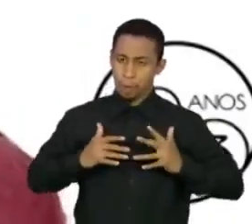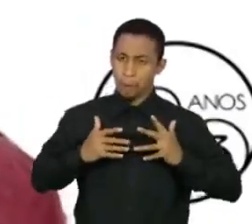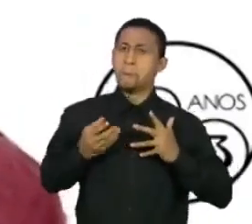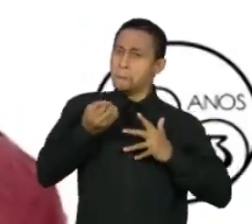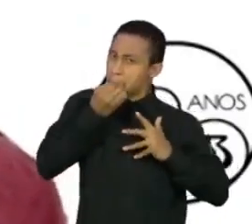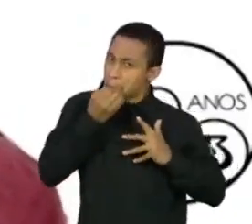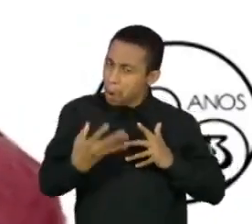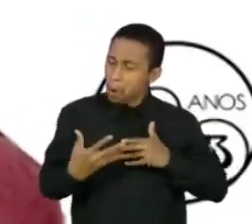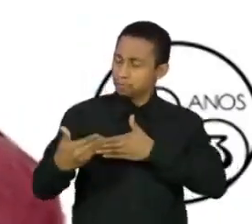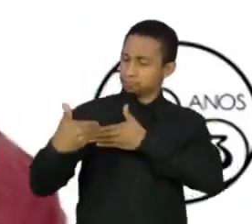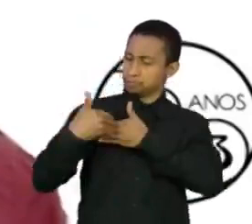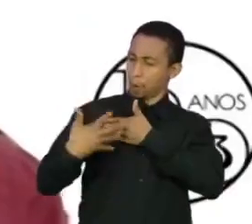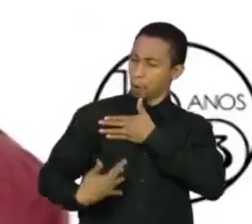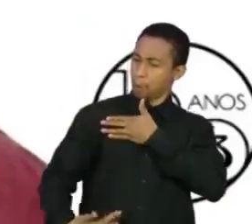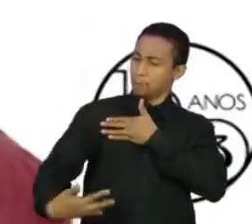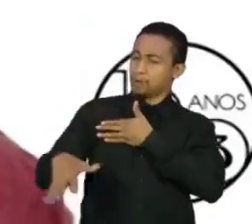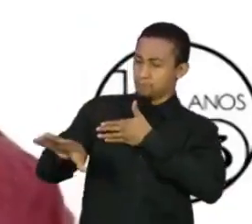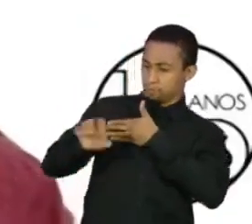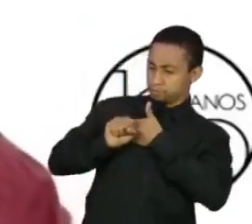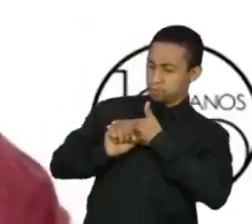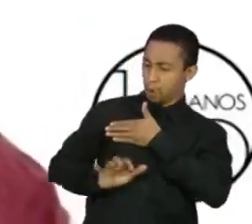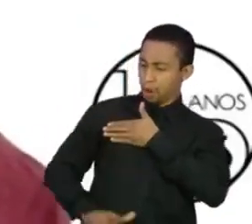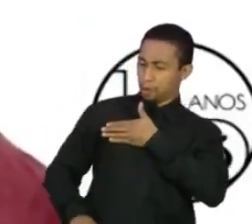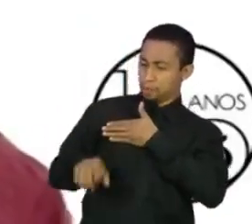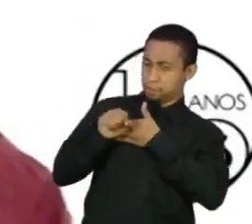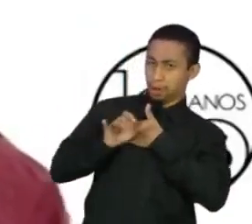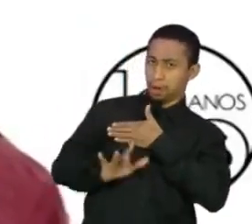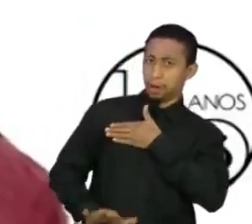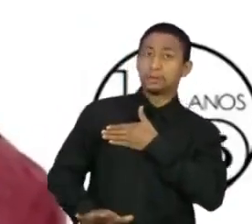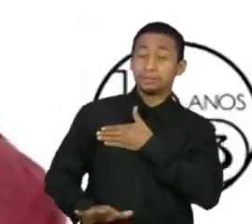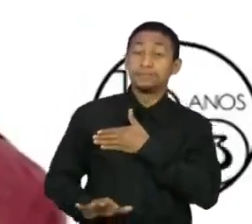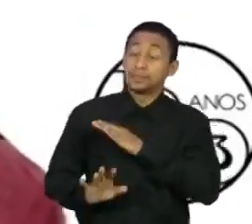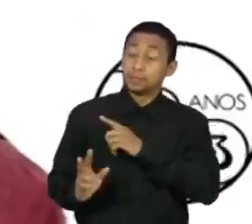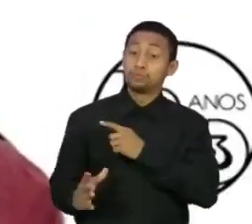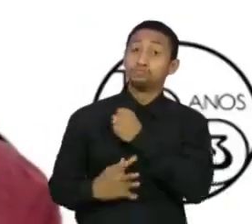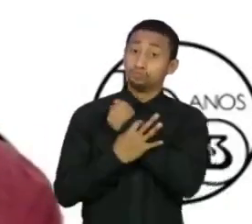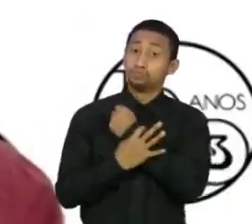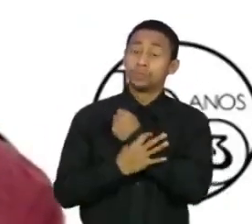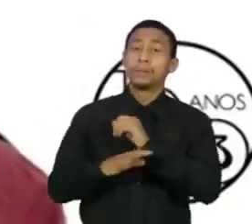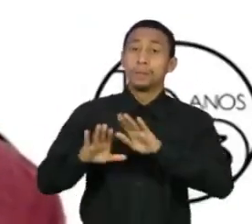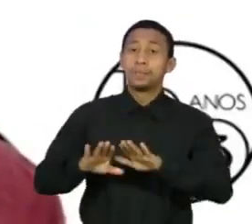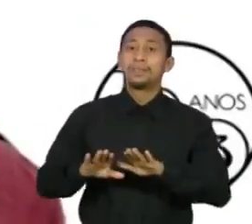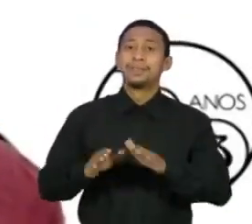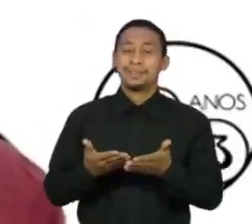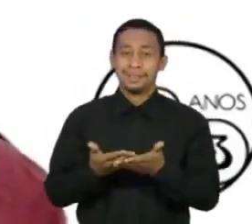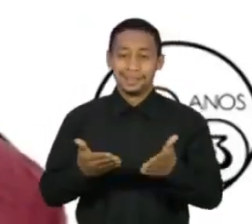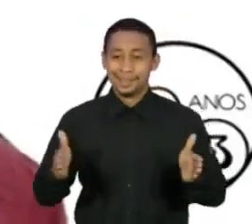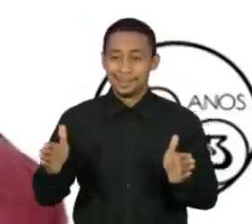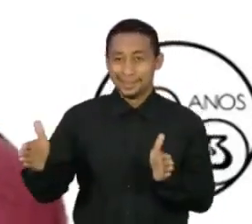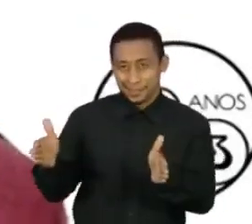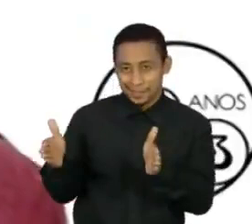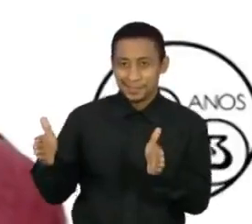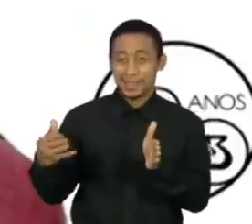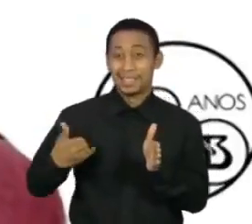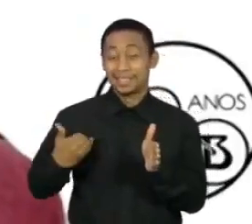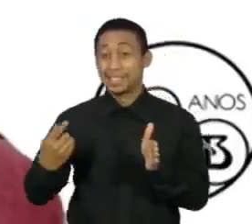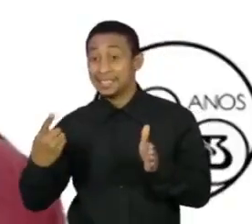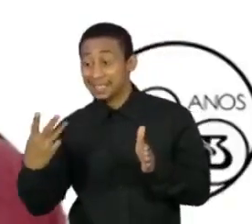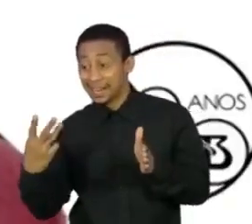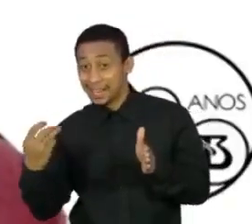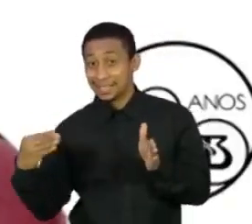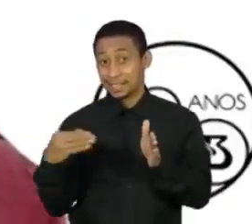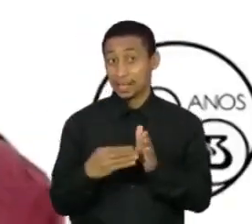potente e é igualmente muito segura em essa população de 3 a 17 anos. Devem ser